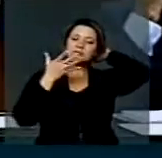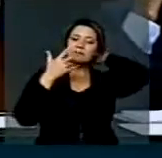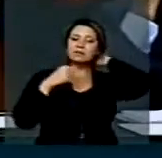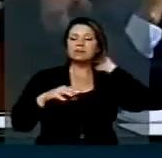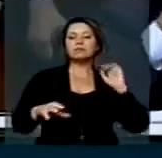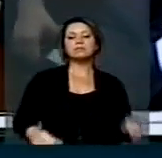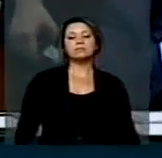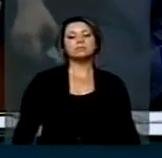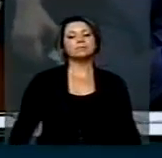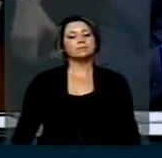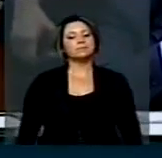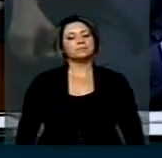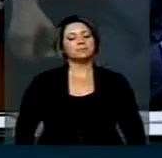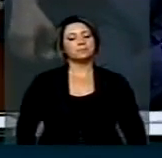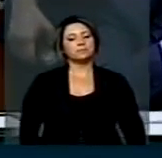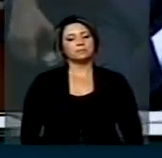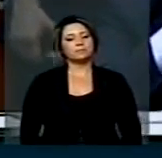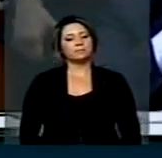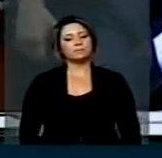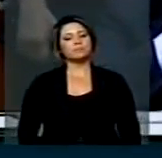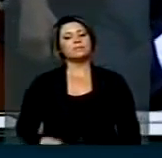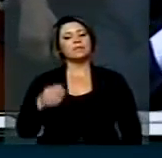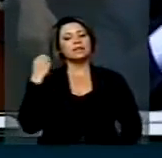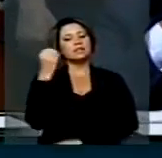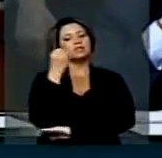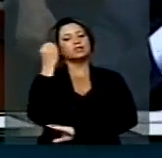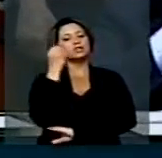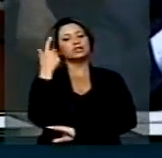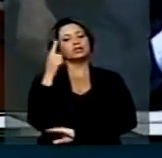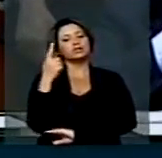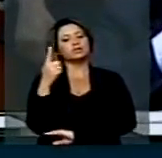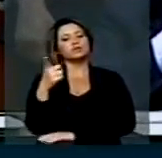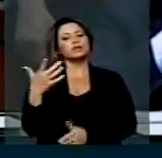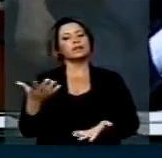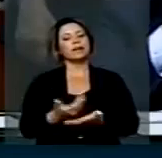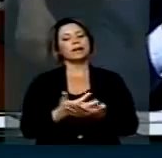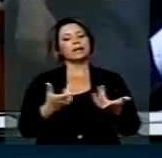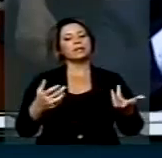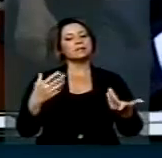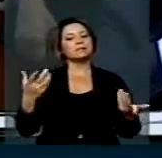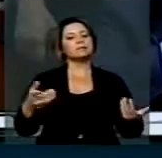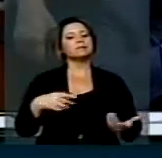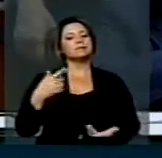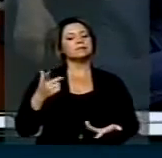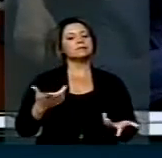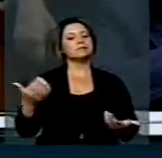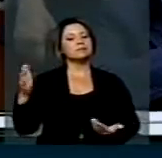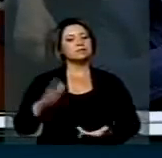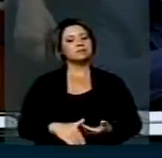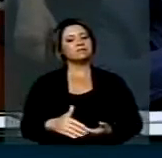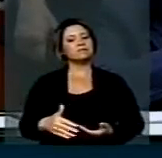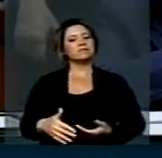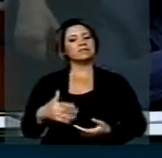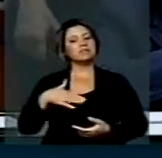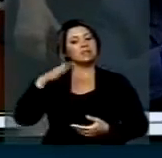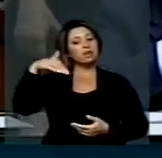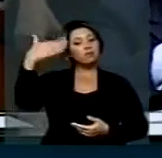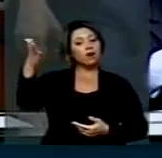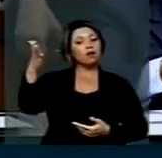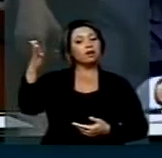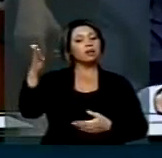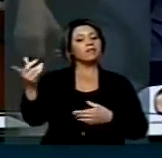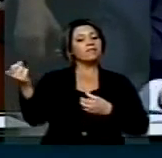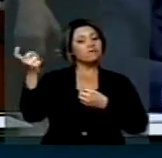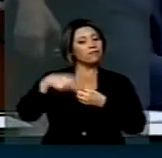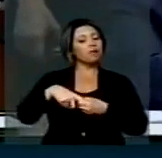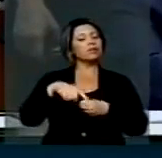Pelo deputado do Rio Grande do Sul, de Goiás, de Minas Gerais, que não estejam na casa, estejam fora, aguardaremos